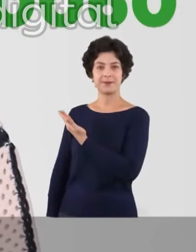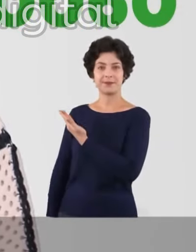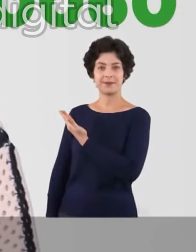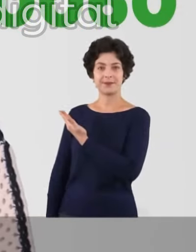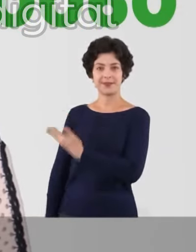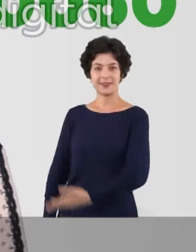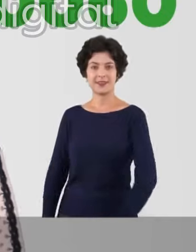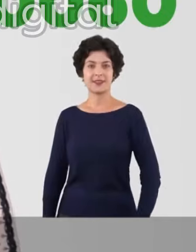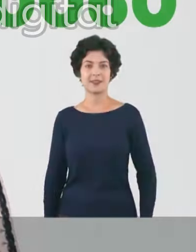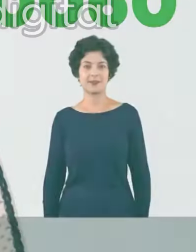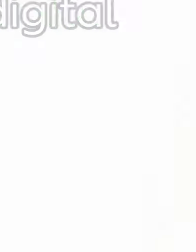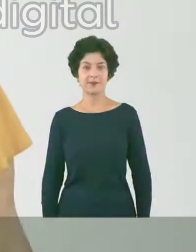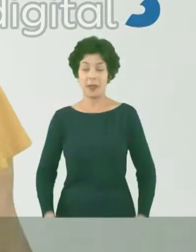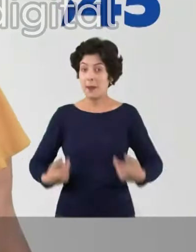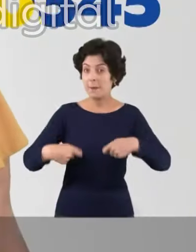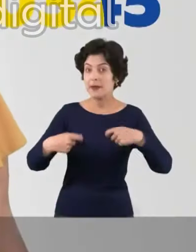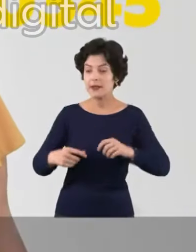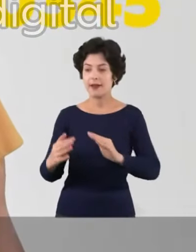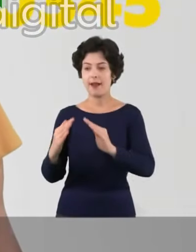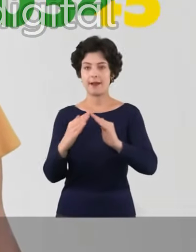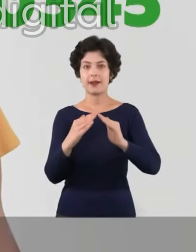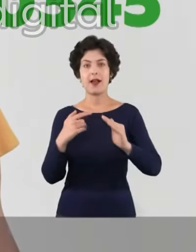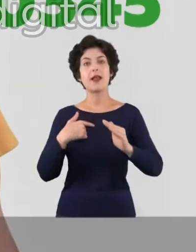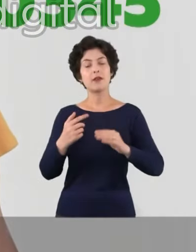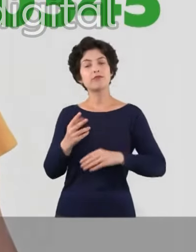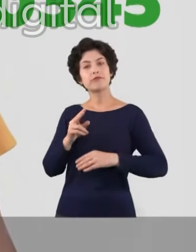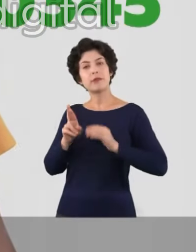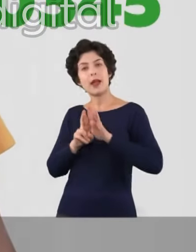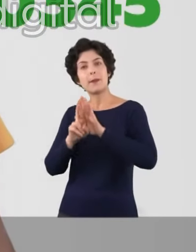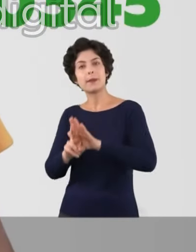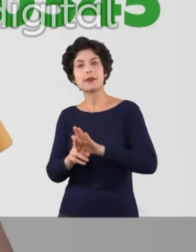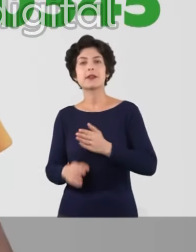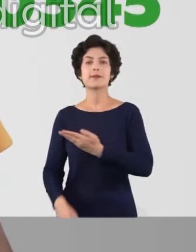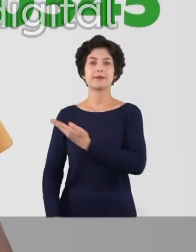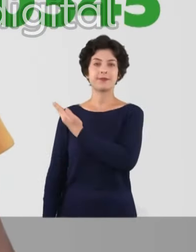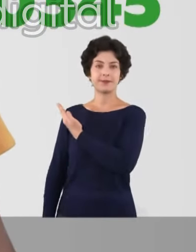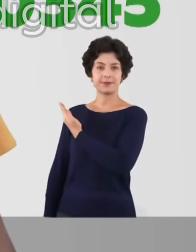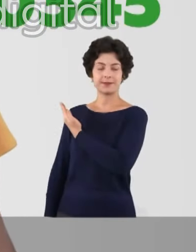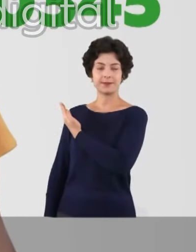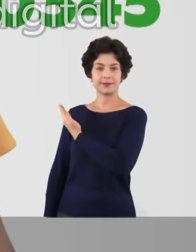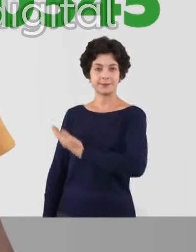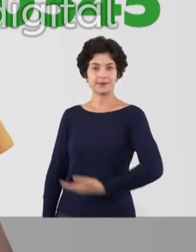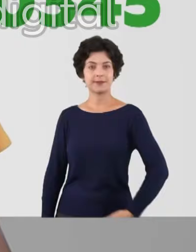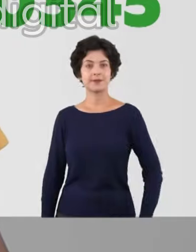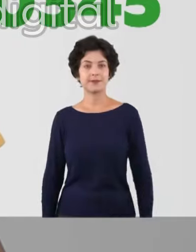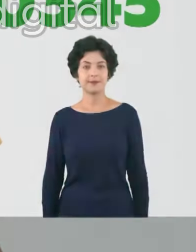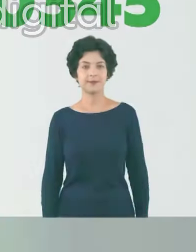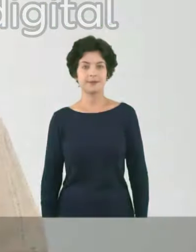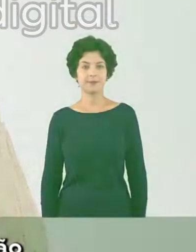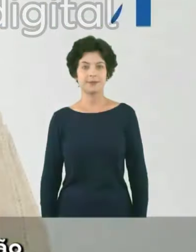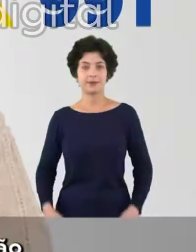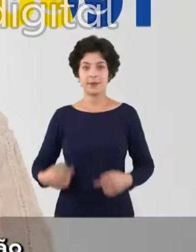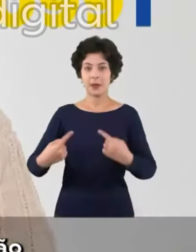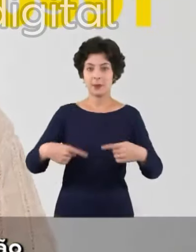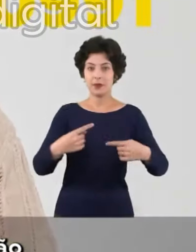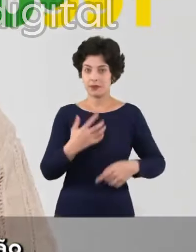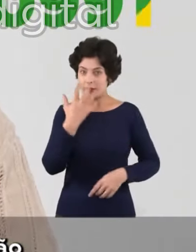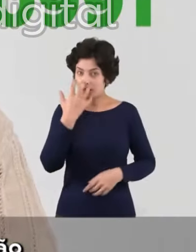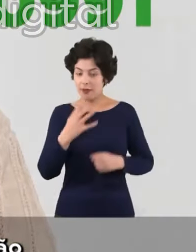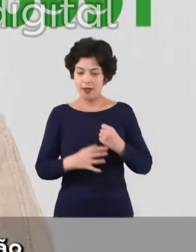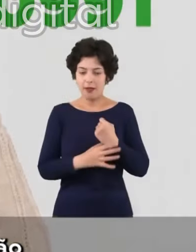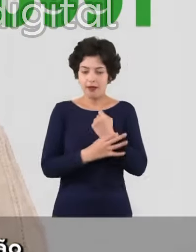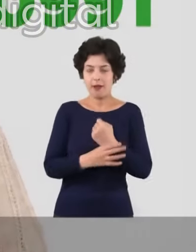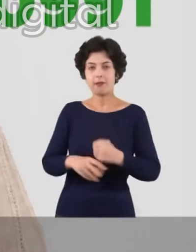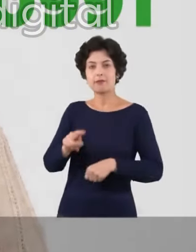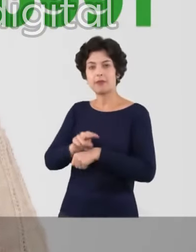Ale Marques, 20-0-60. Você que precisa de moradia, estou aqui para te representar. Bete da Comunidade, 23-4-5. Política séria é garantir